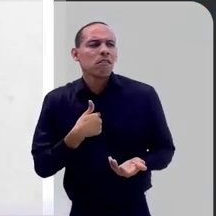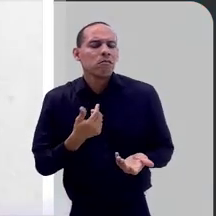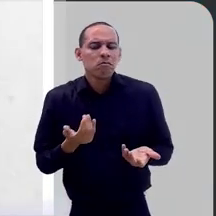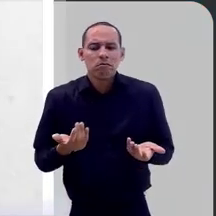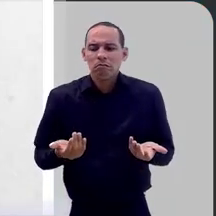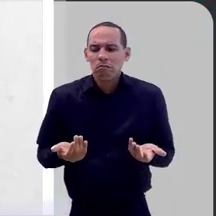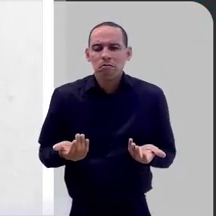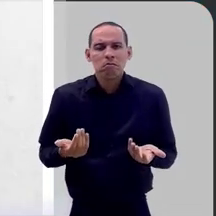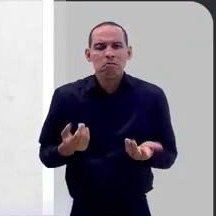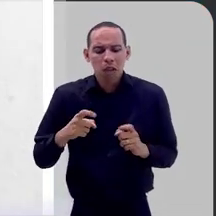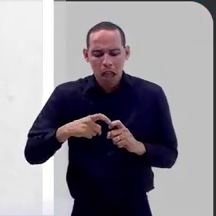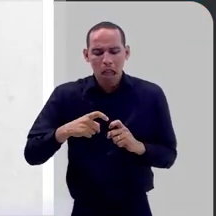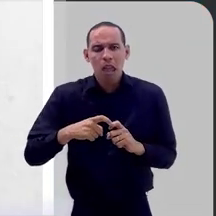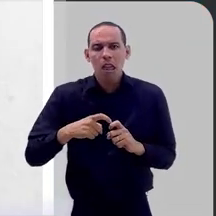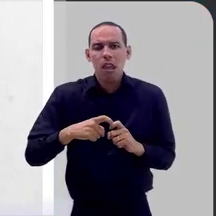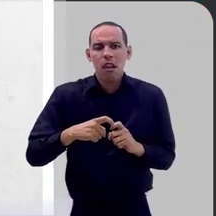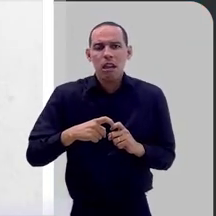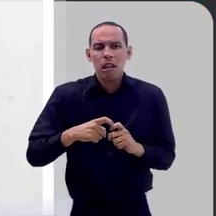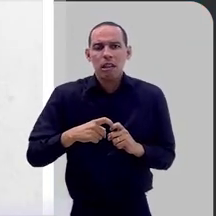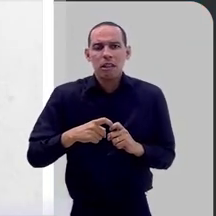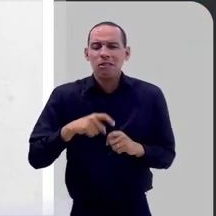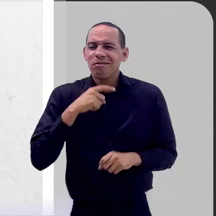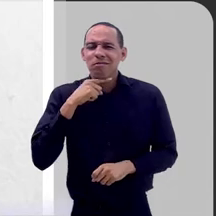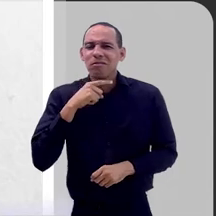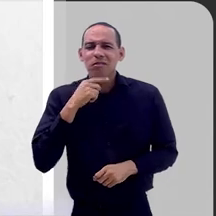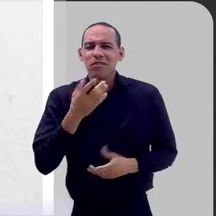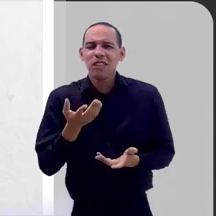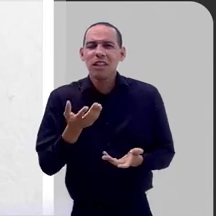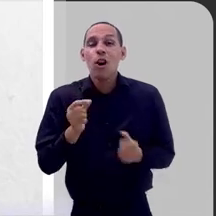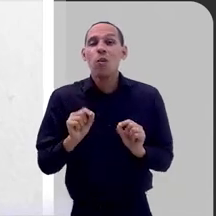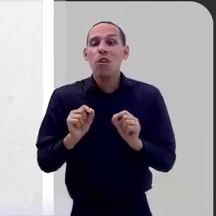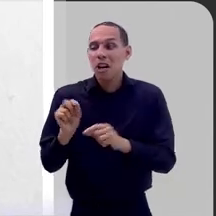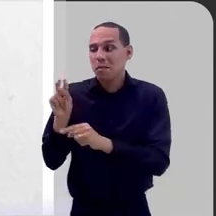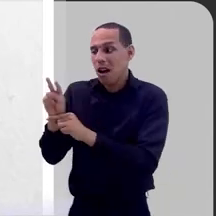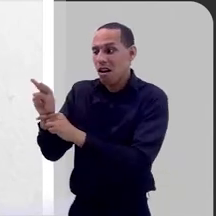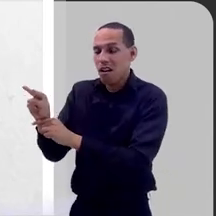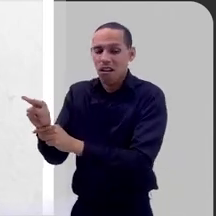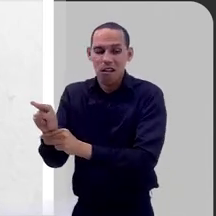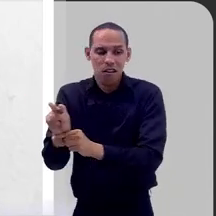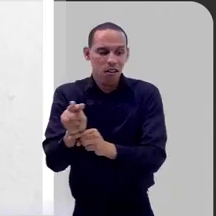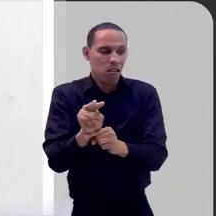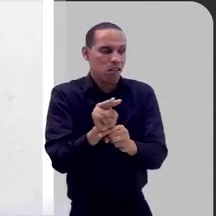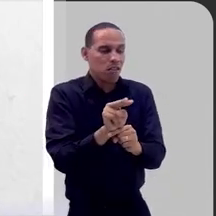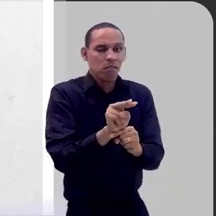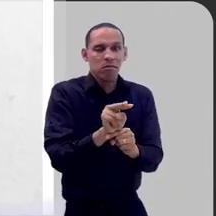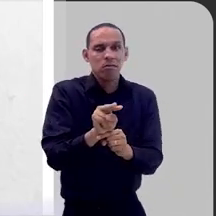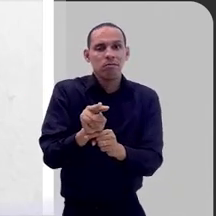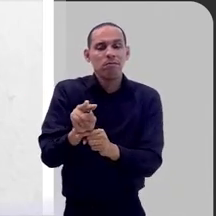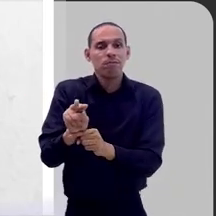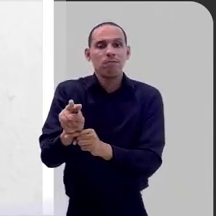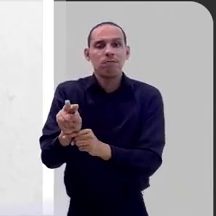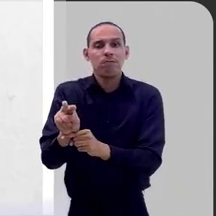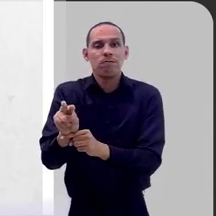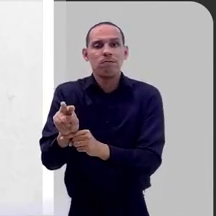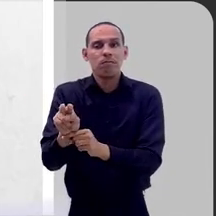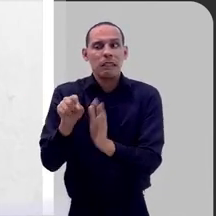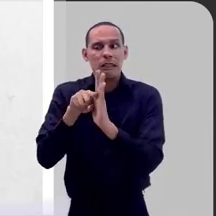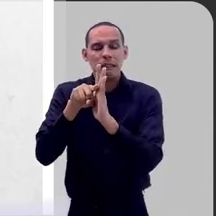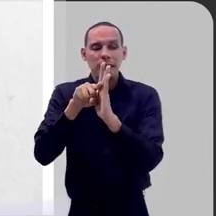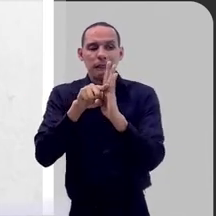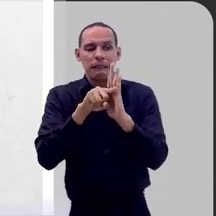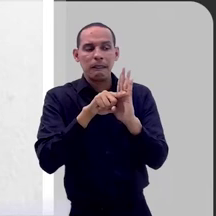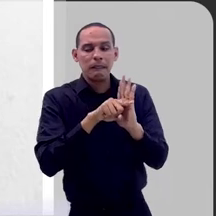e colocar como eu, enquanto médica, não tenho condições de vistoriar